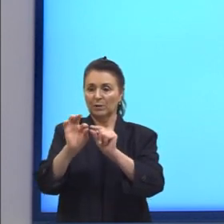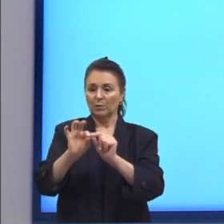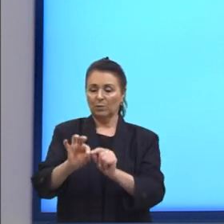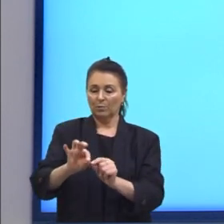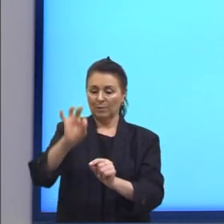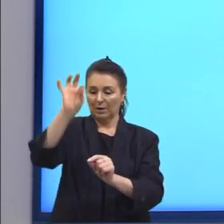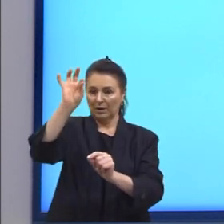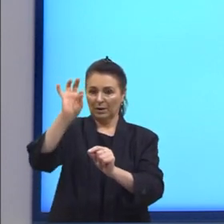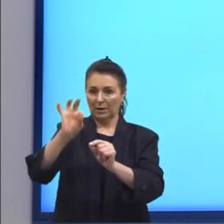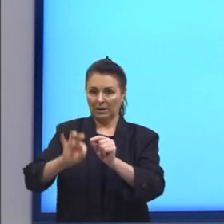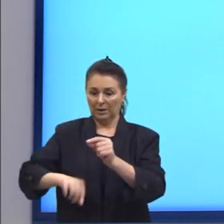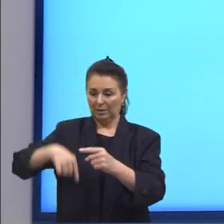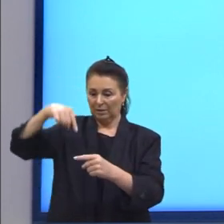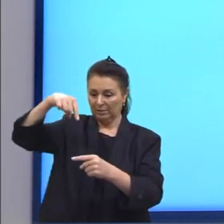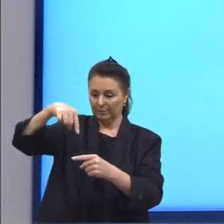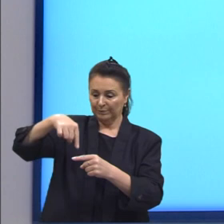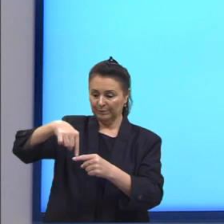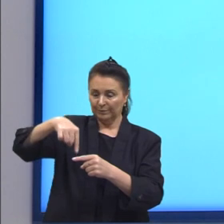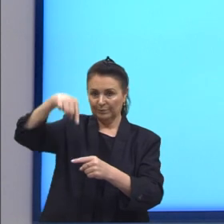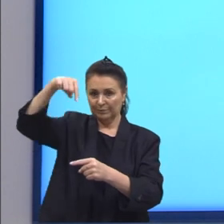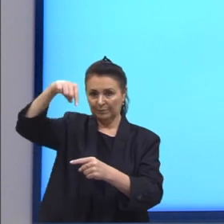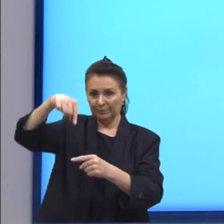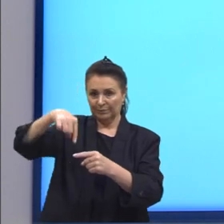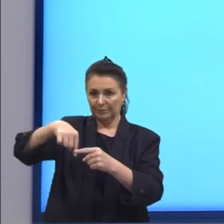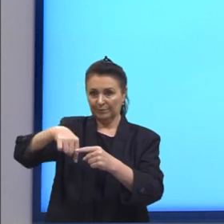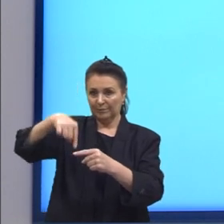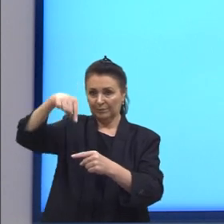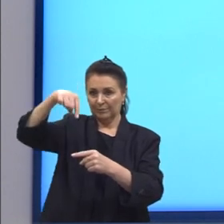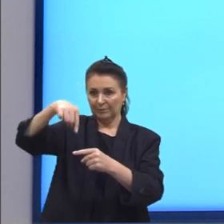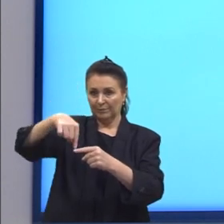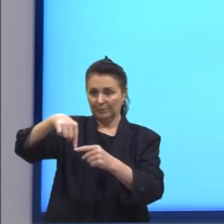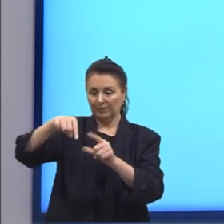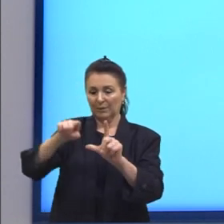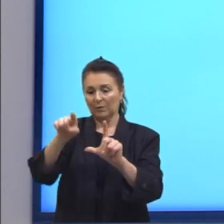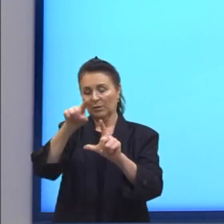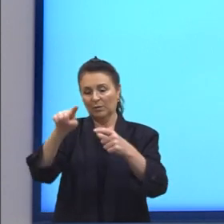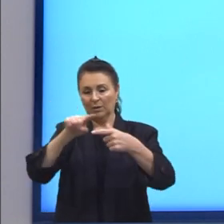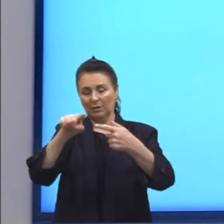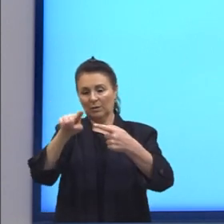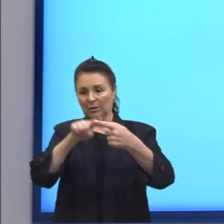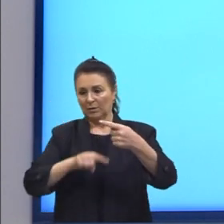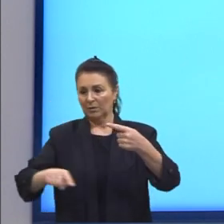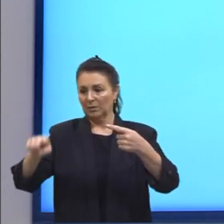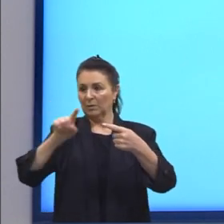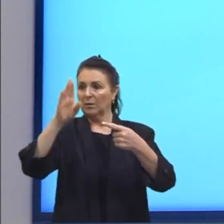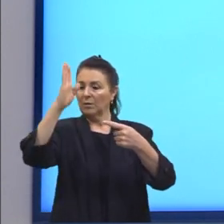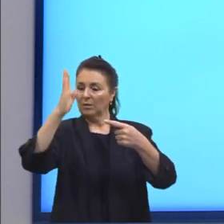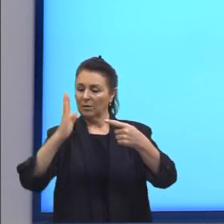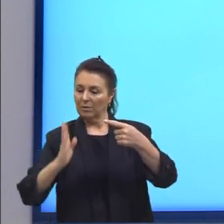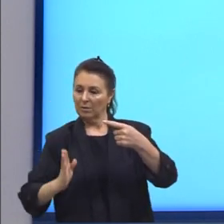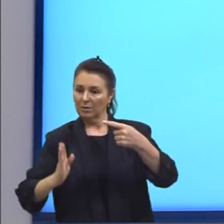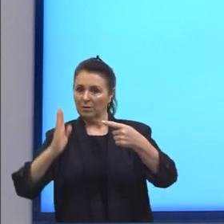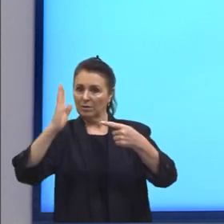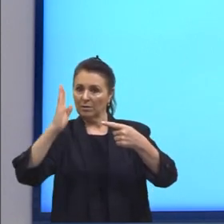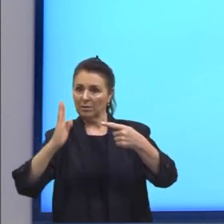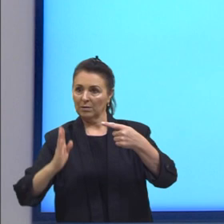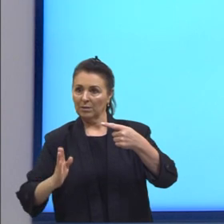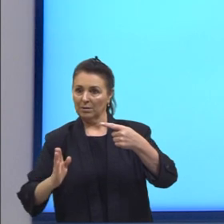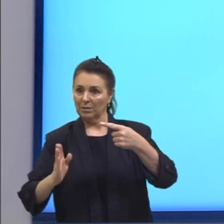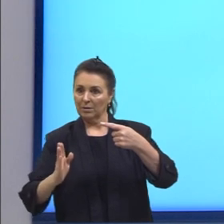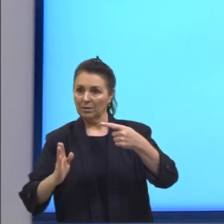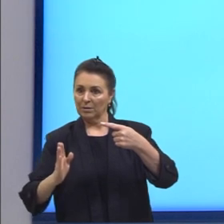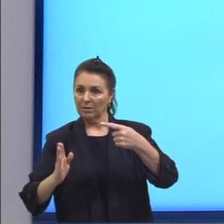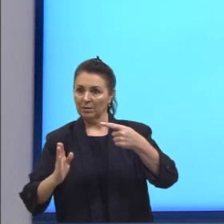tangente à nossa circunferência, tangente significa que ela vai cruzar aqui com a circunferência em um único ponto.